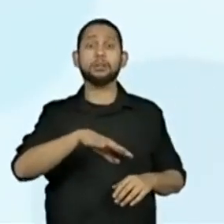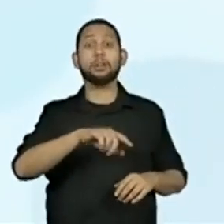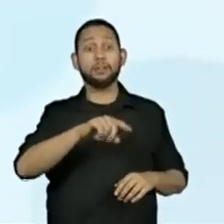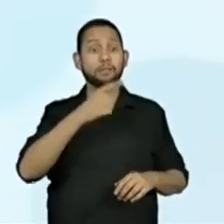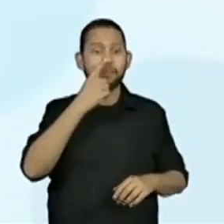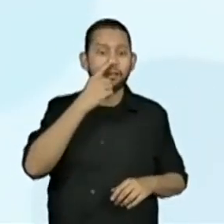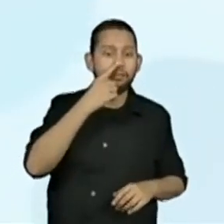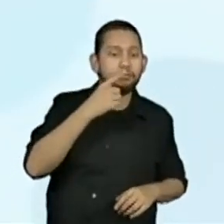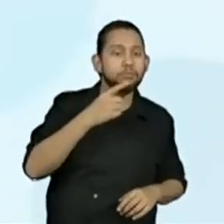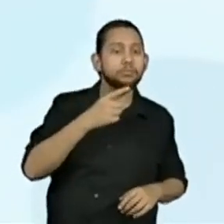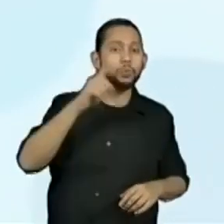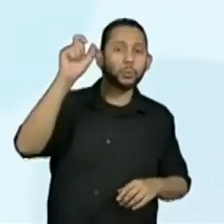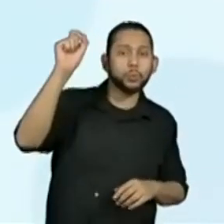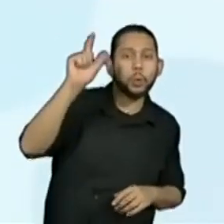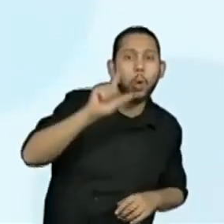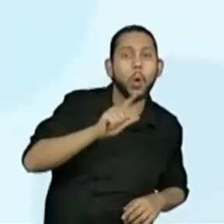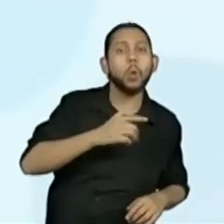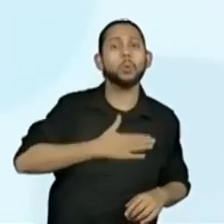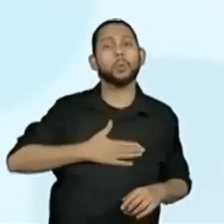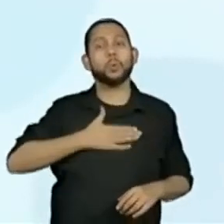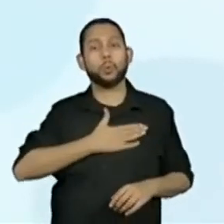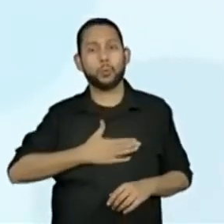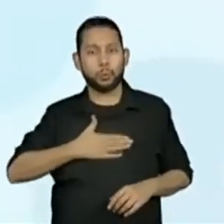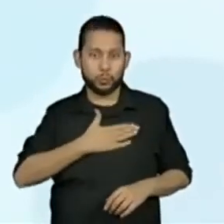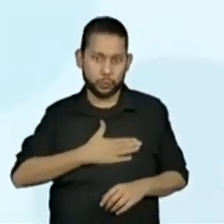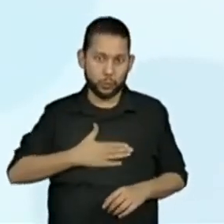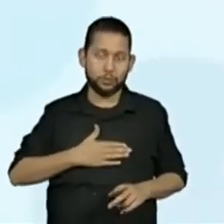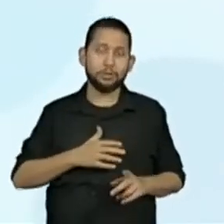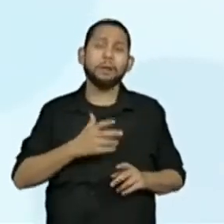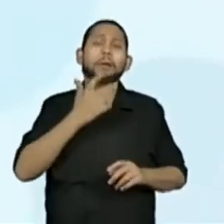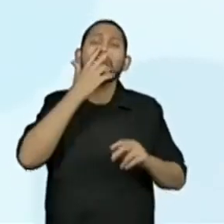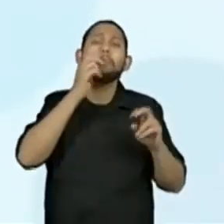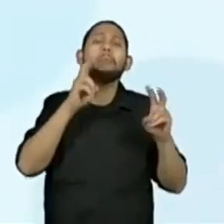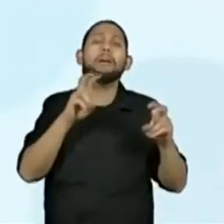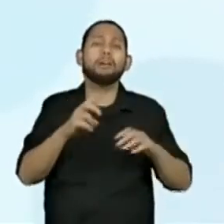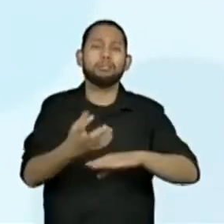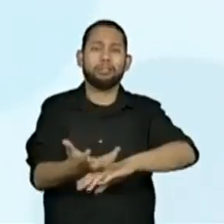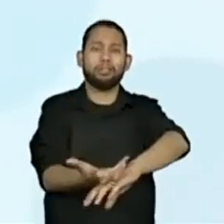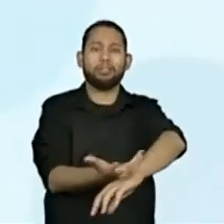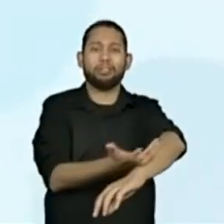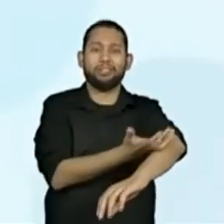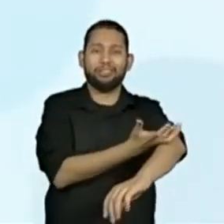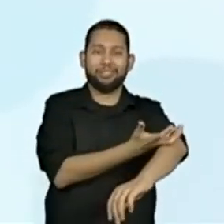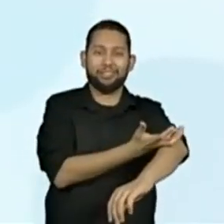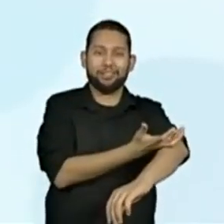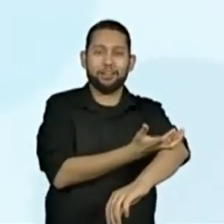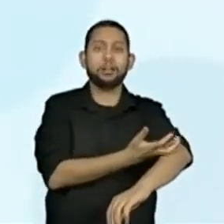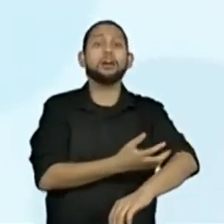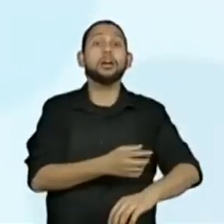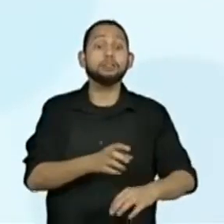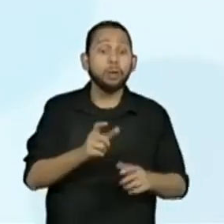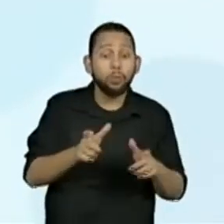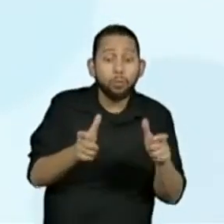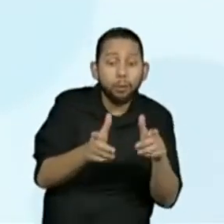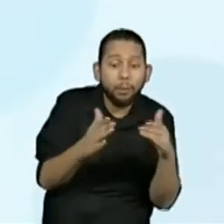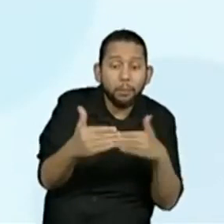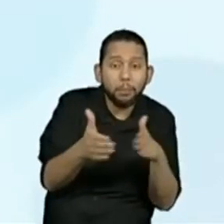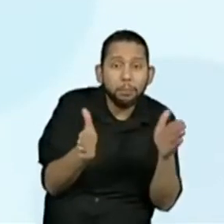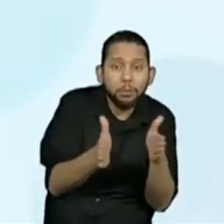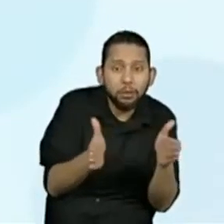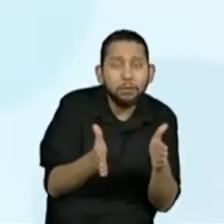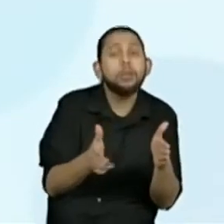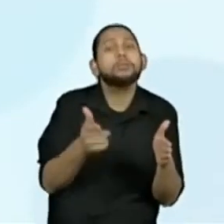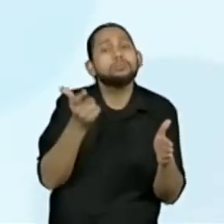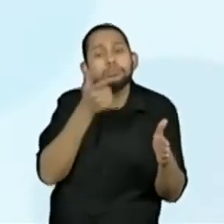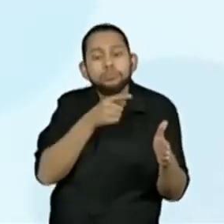ambientes ensolarados semelhantes aos campos, nos quintais e nos jardins das cidades. Entre as